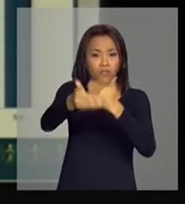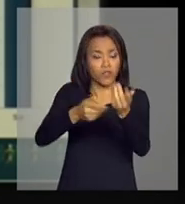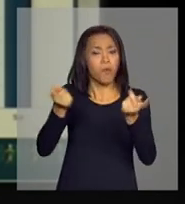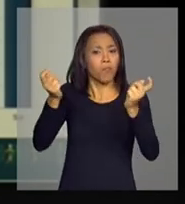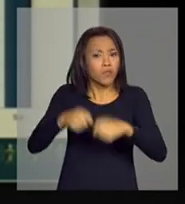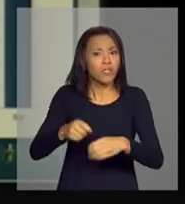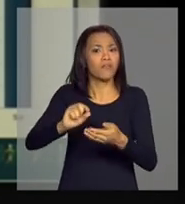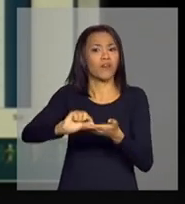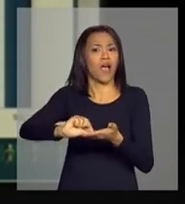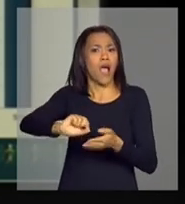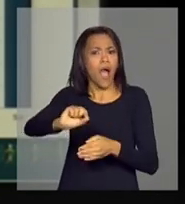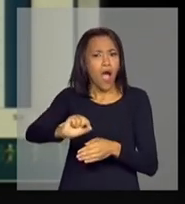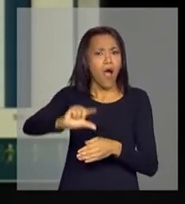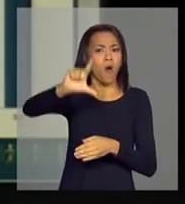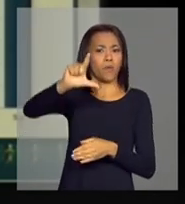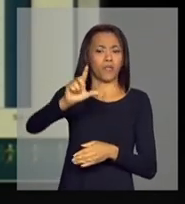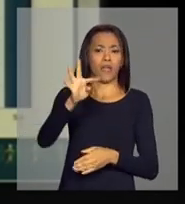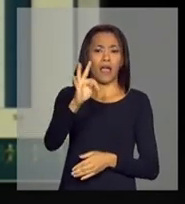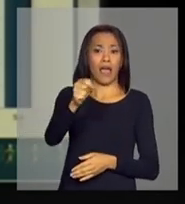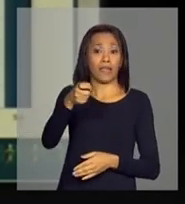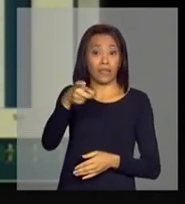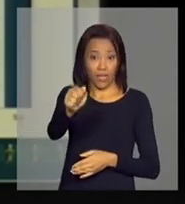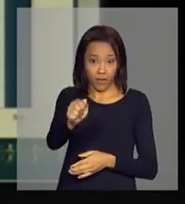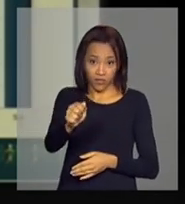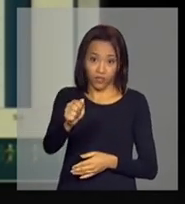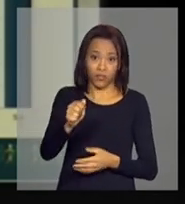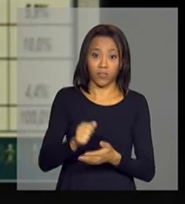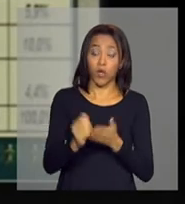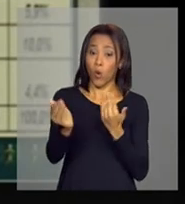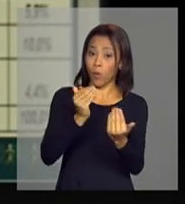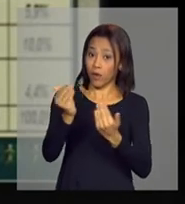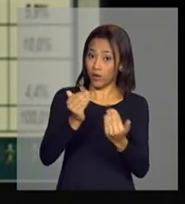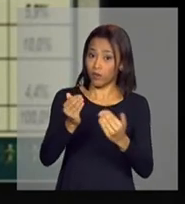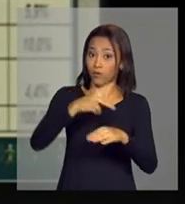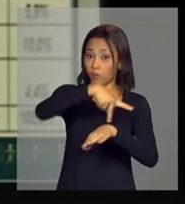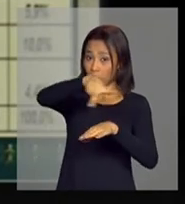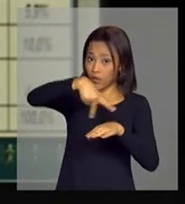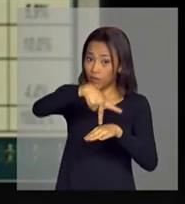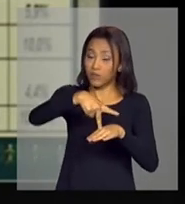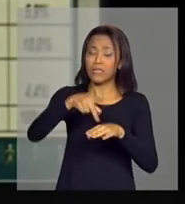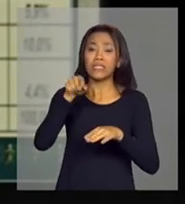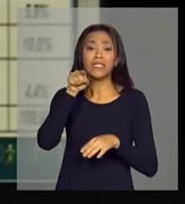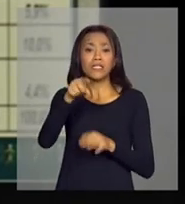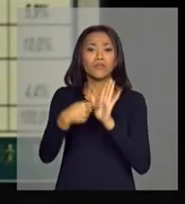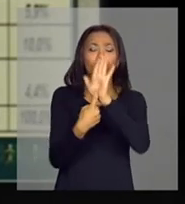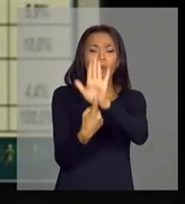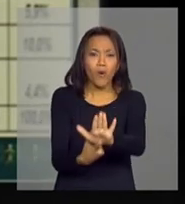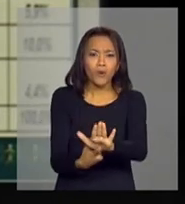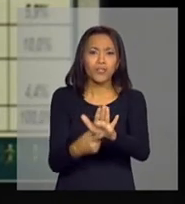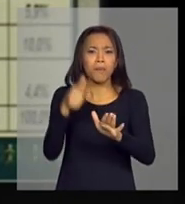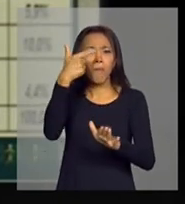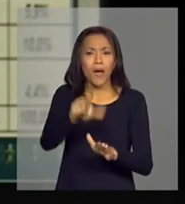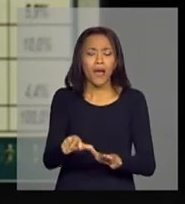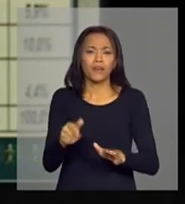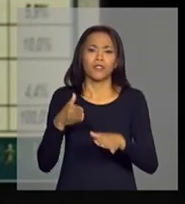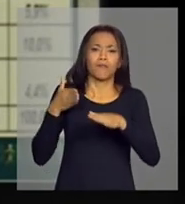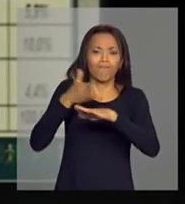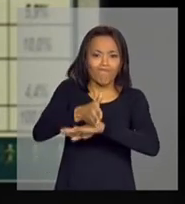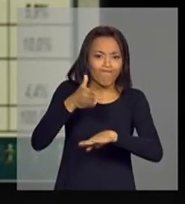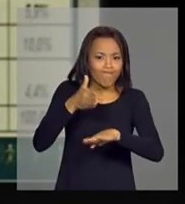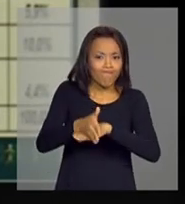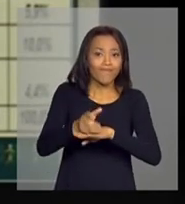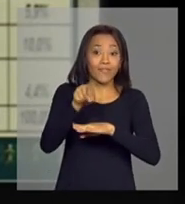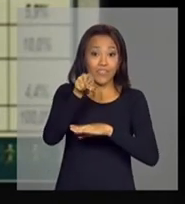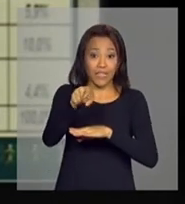crescimento acima da média nacional nos últimos anos. E isso se expressa concretamente numa maior participação dessas